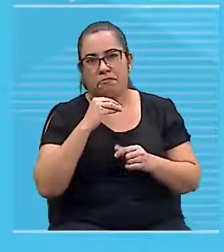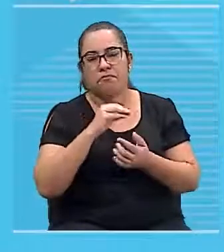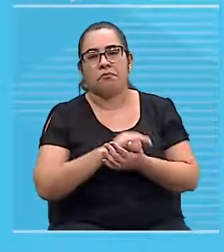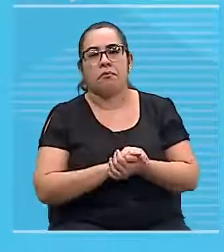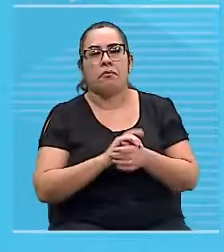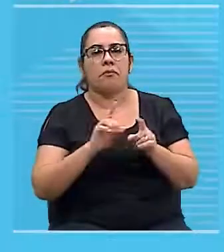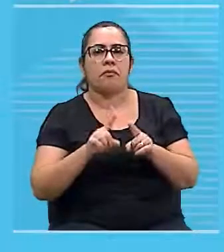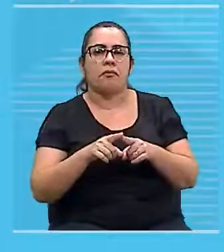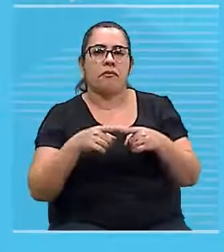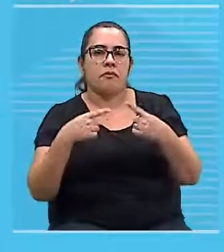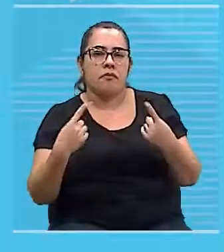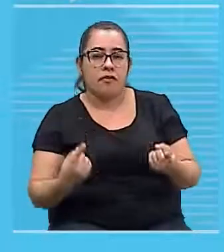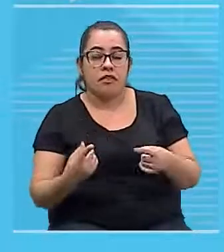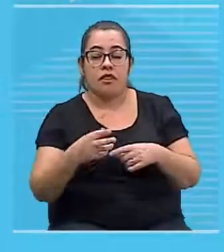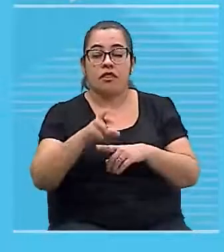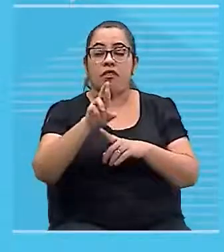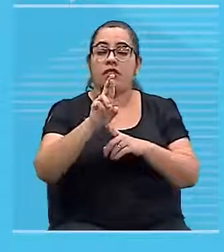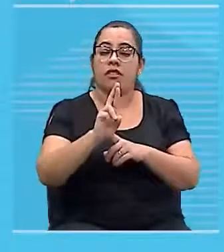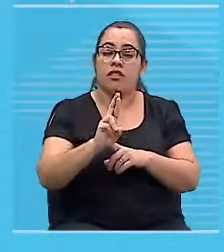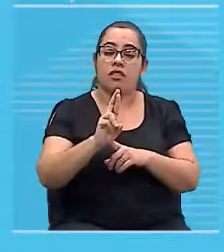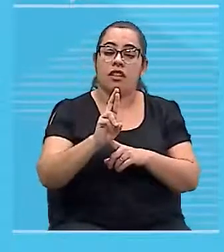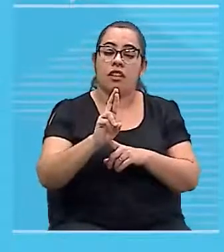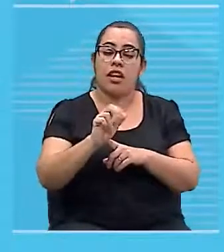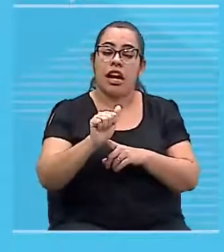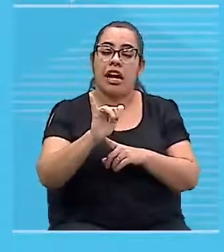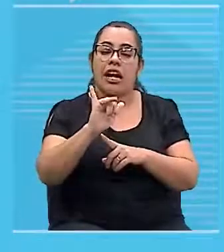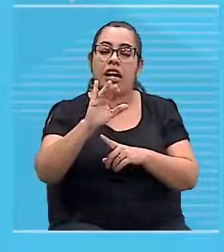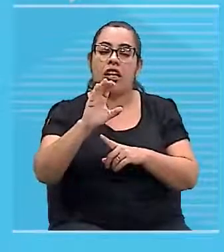Agora, com o raio, com a distância,